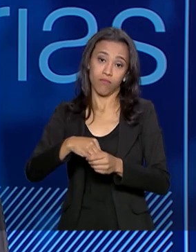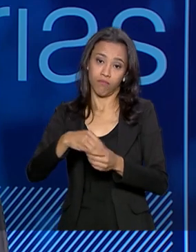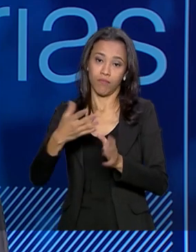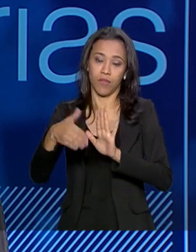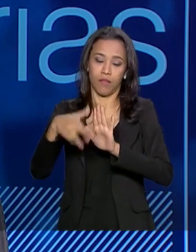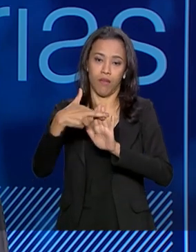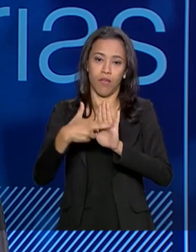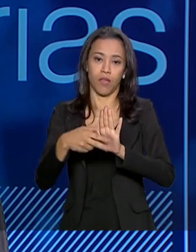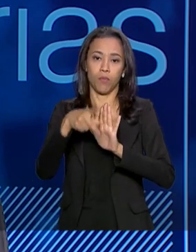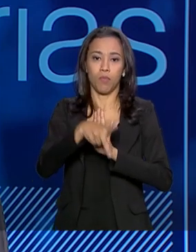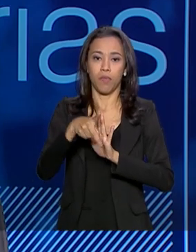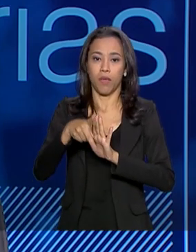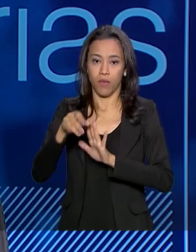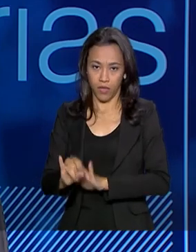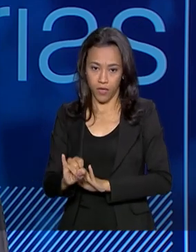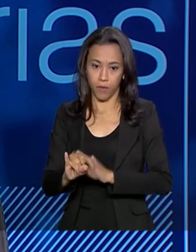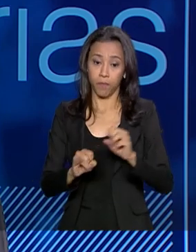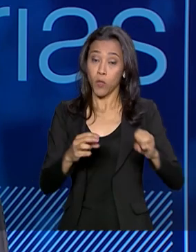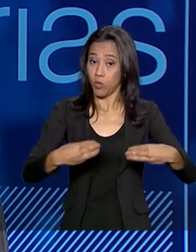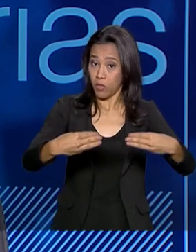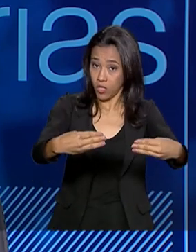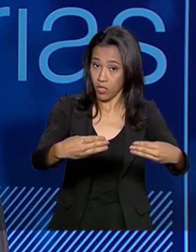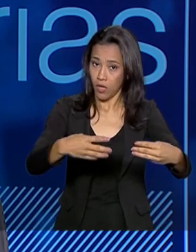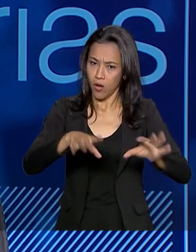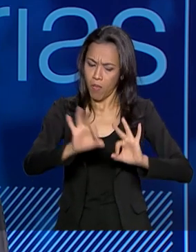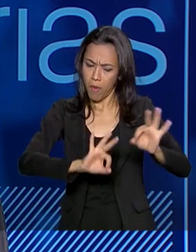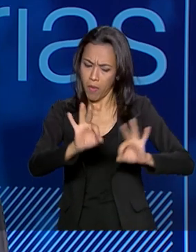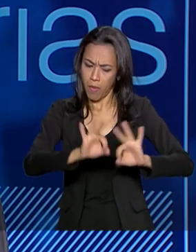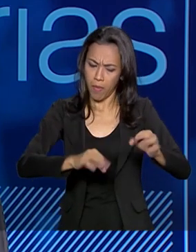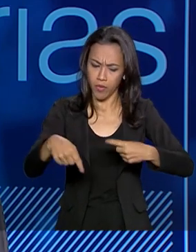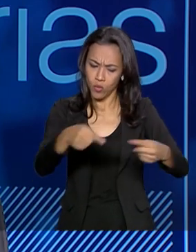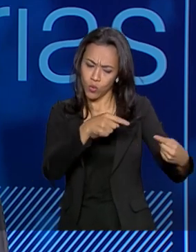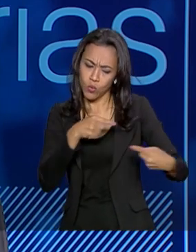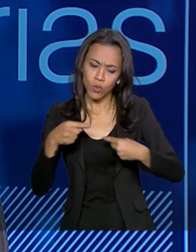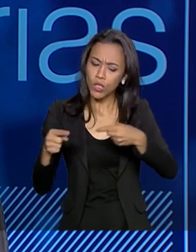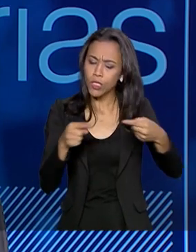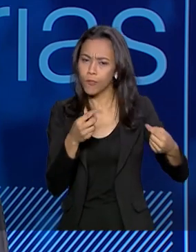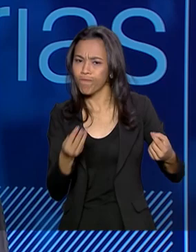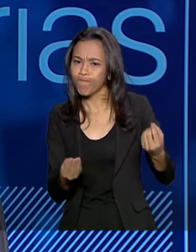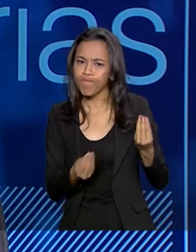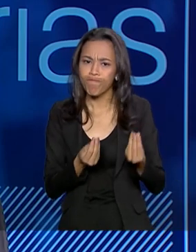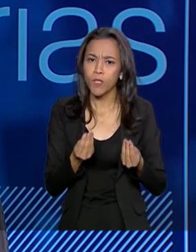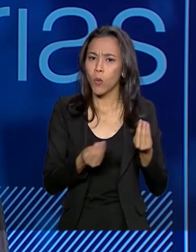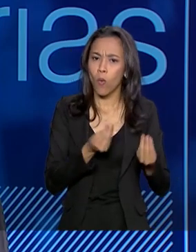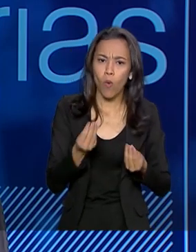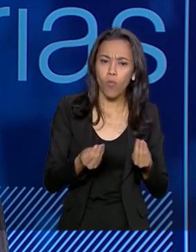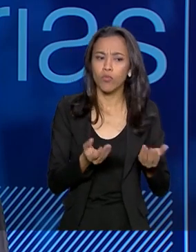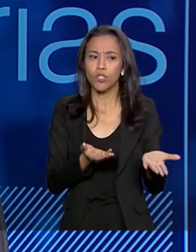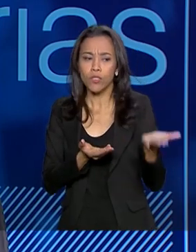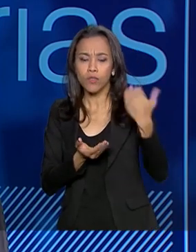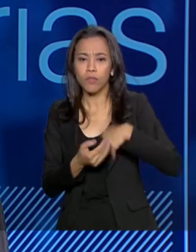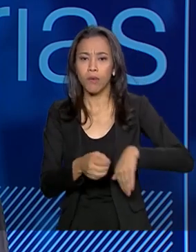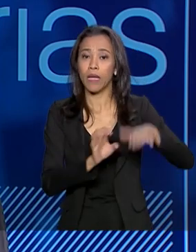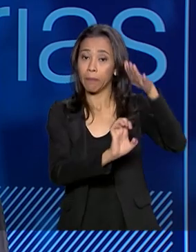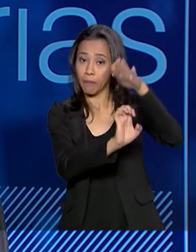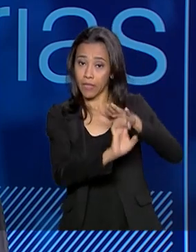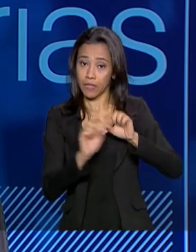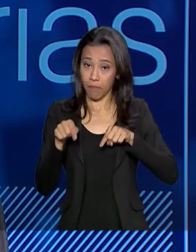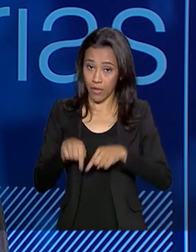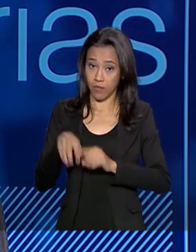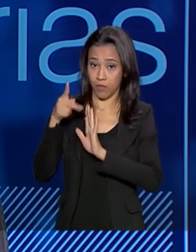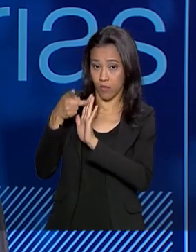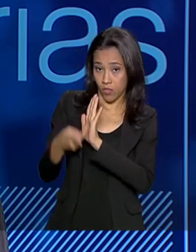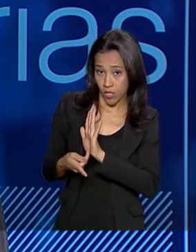criou um comitê interministerial para discutir as formas possíveis de trazer a iniciativa privada para esse empreendimento.